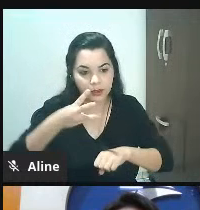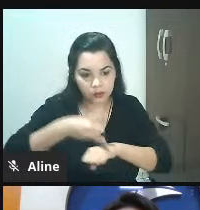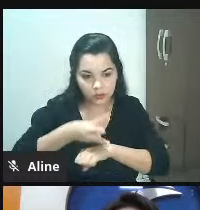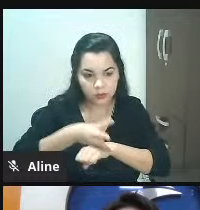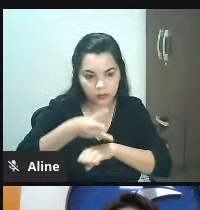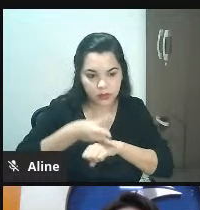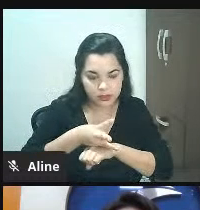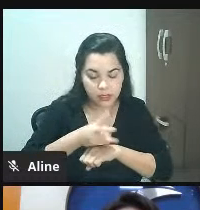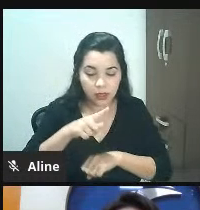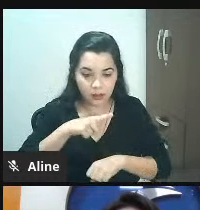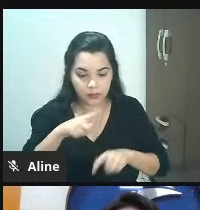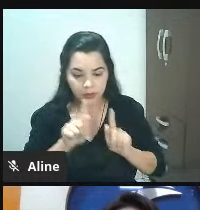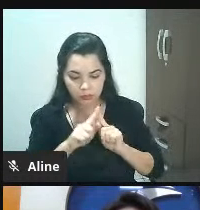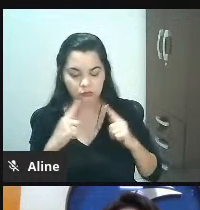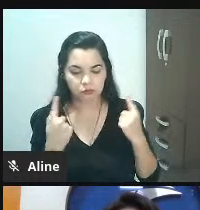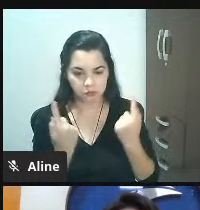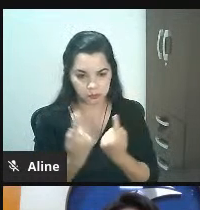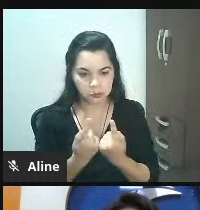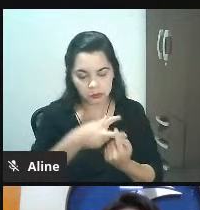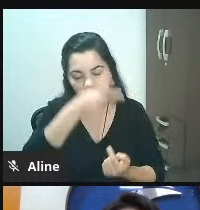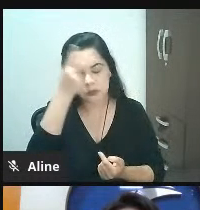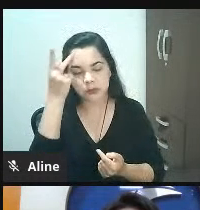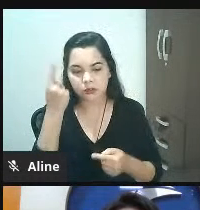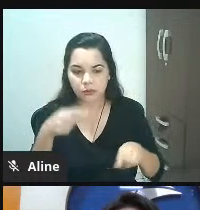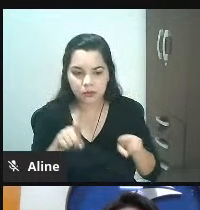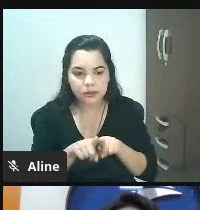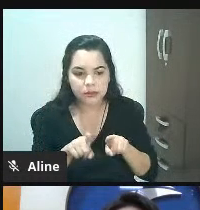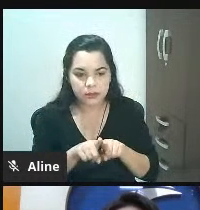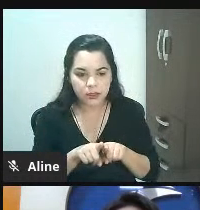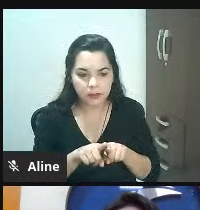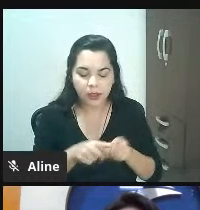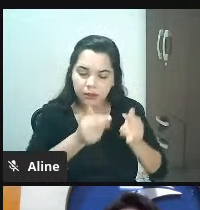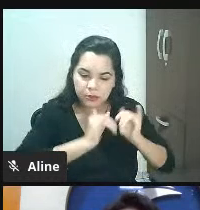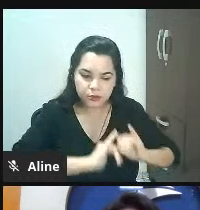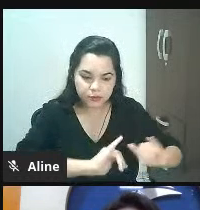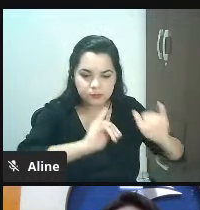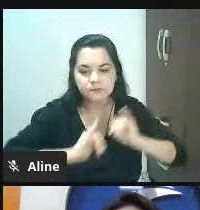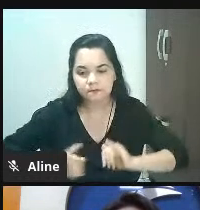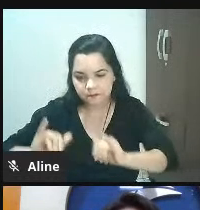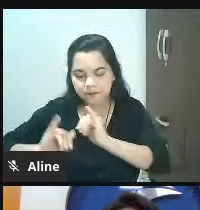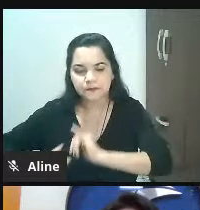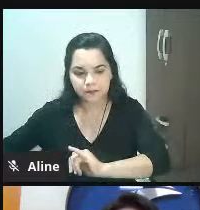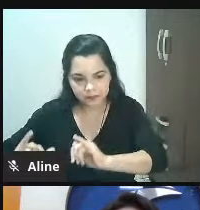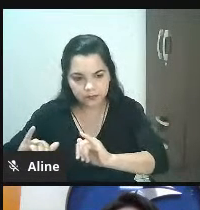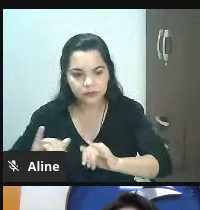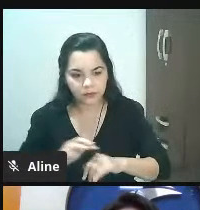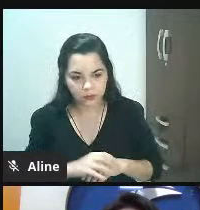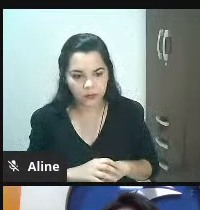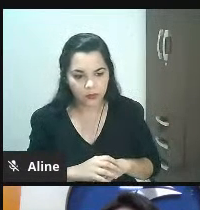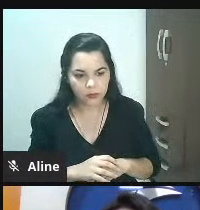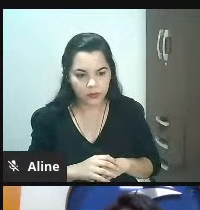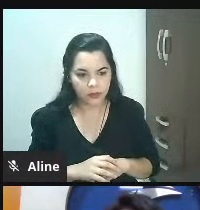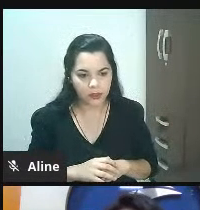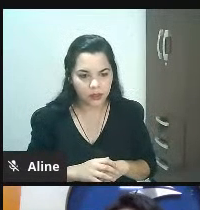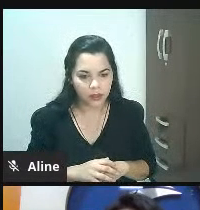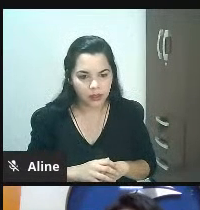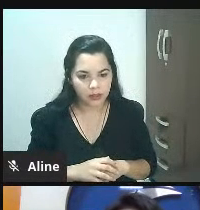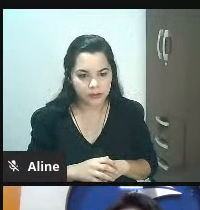tem, então, grupo de pessoas. Ali você pode começar a disseminar uma informação. Então, prospecção é um ponto.